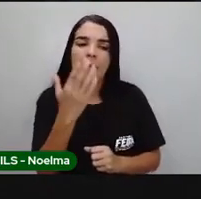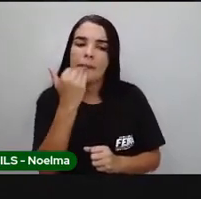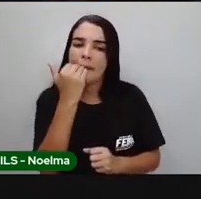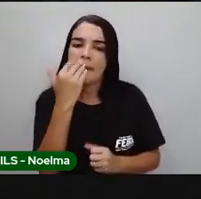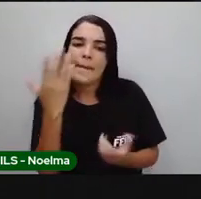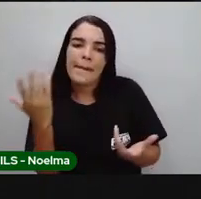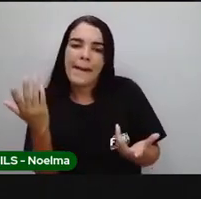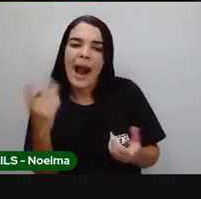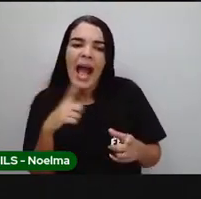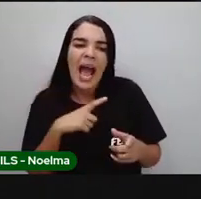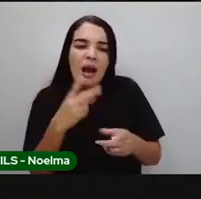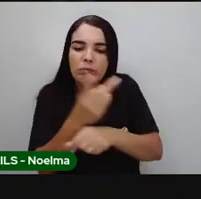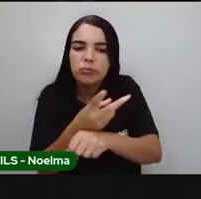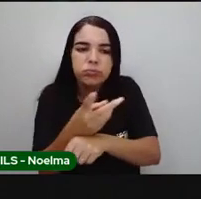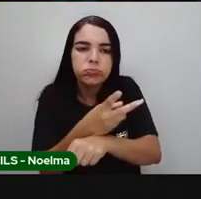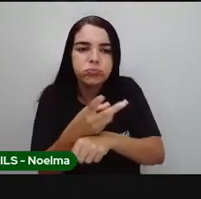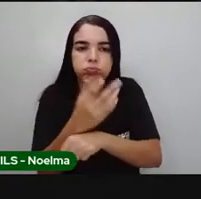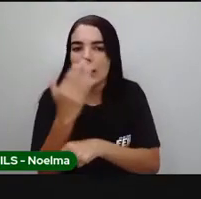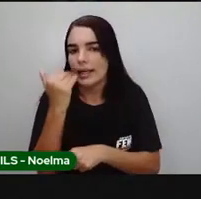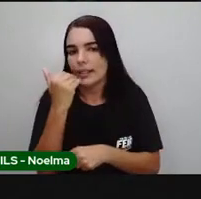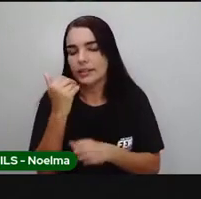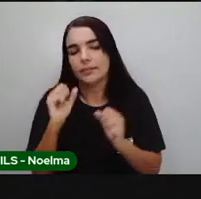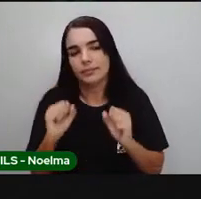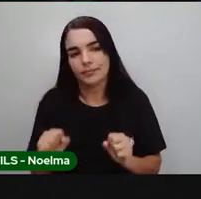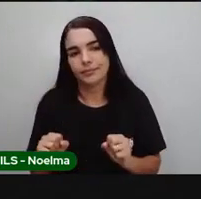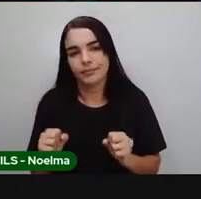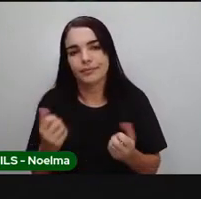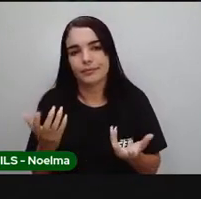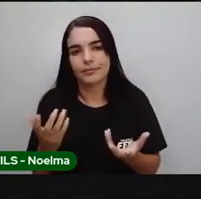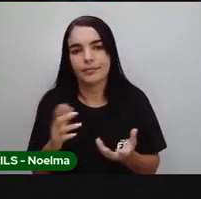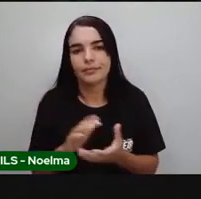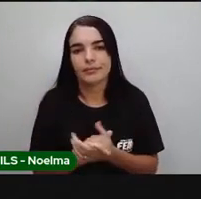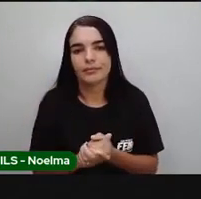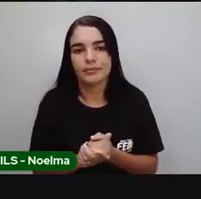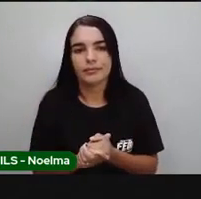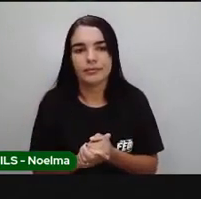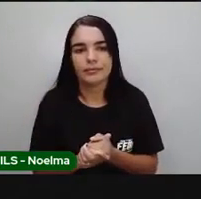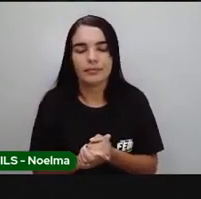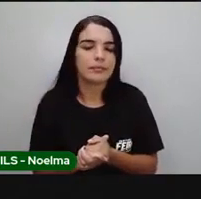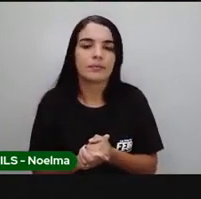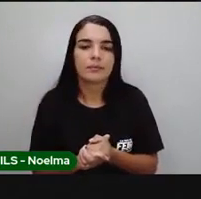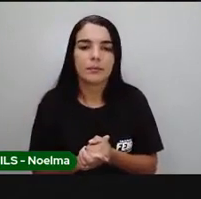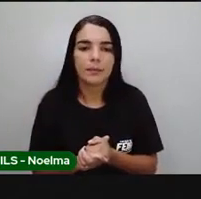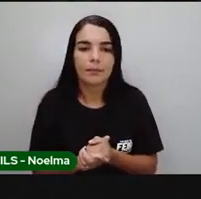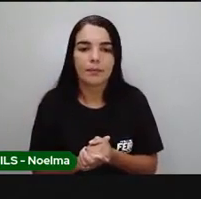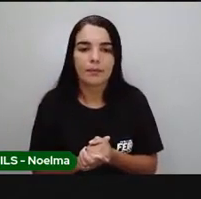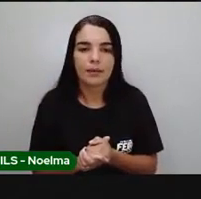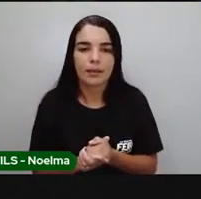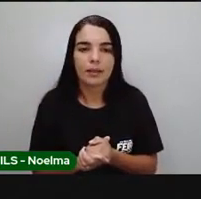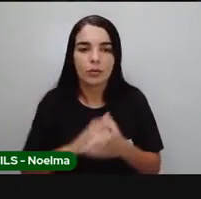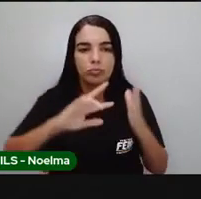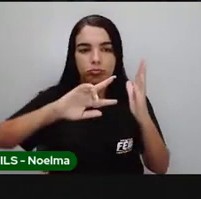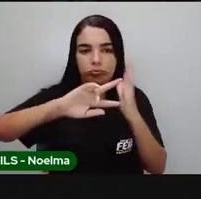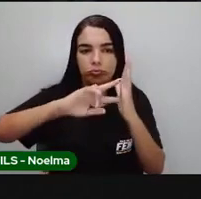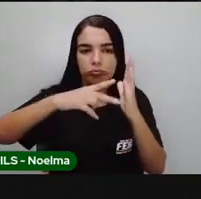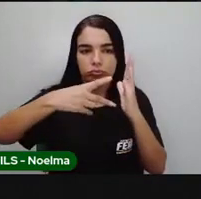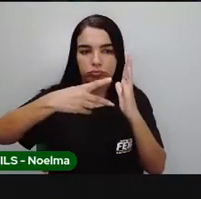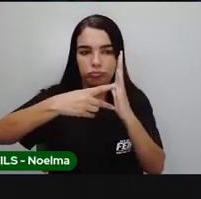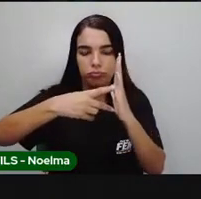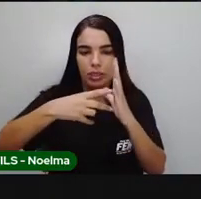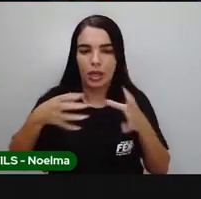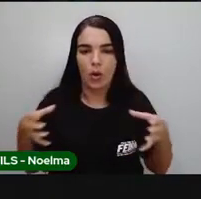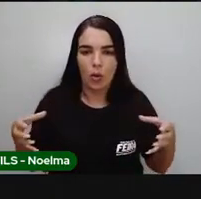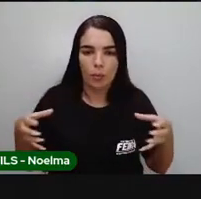vão conviver por alimento ou então não pode servir de alimento para outro. O conceito de comunidade pode ser mais